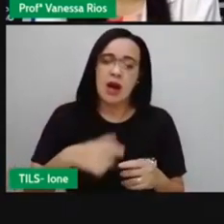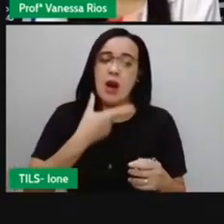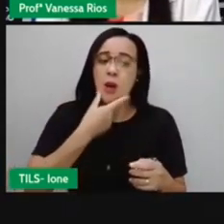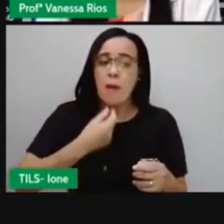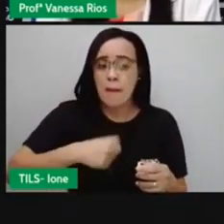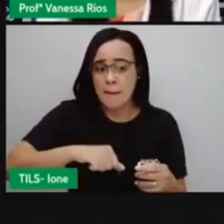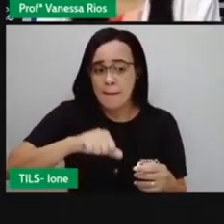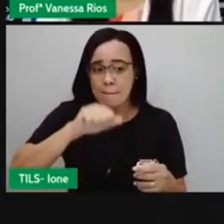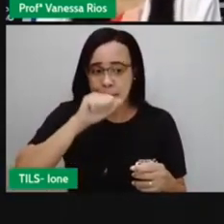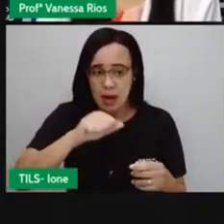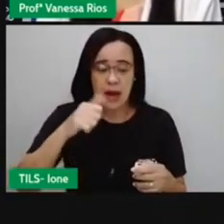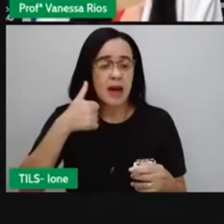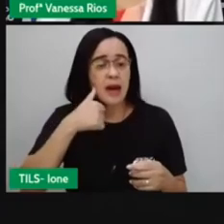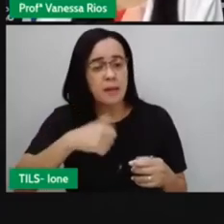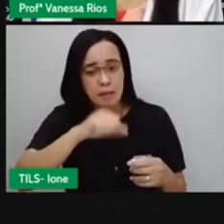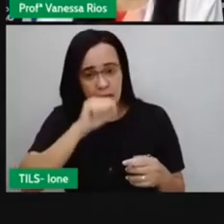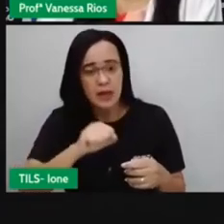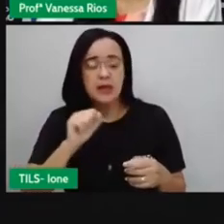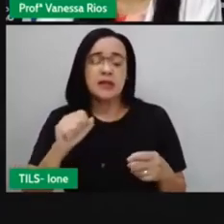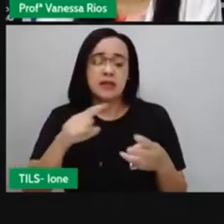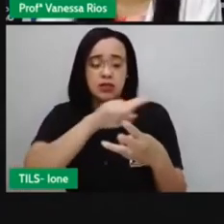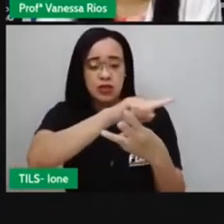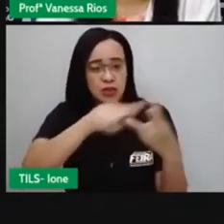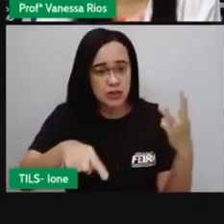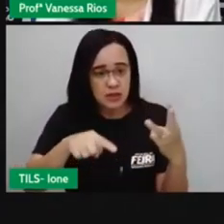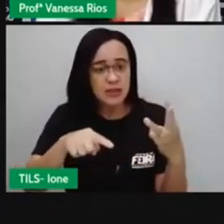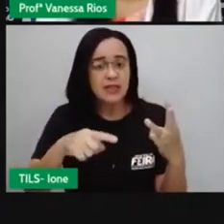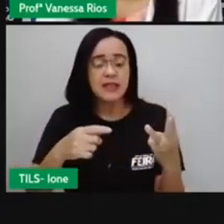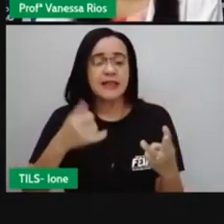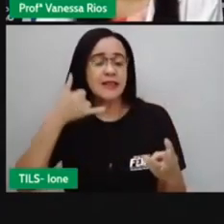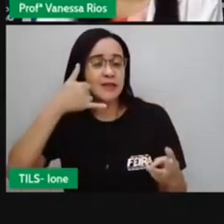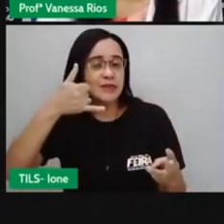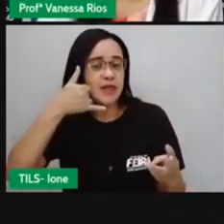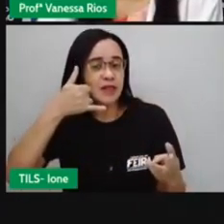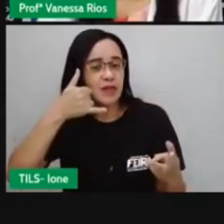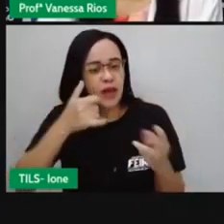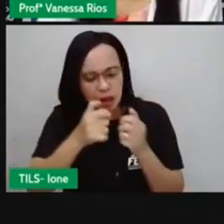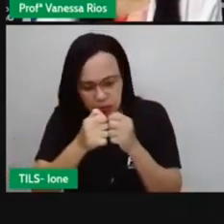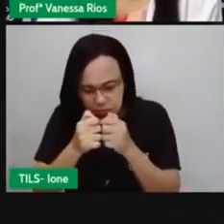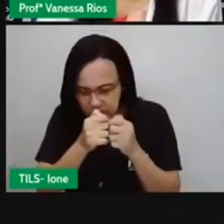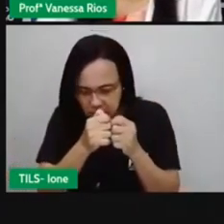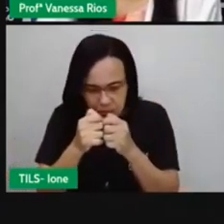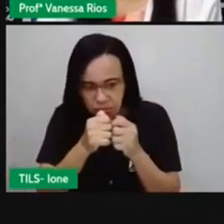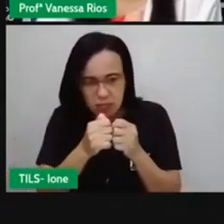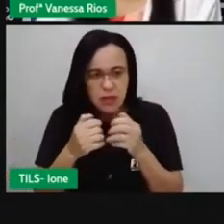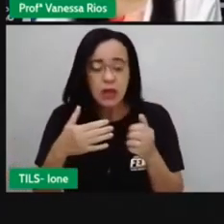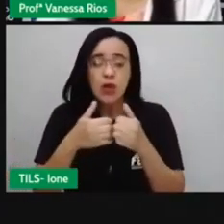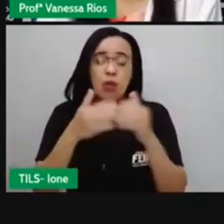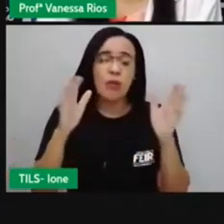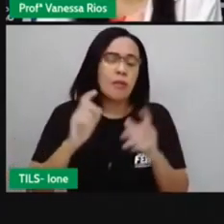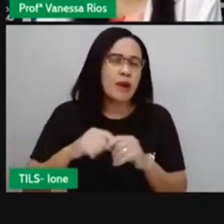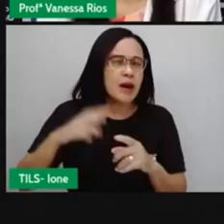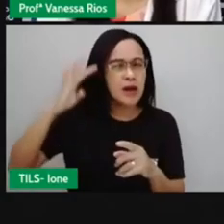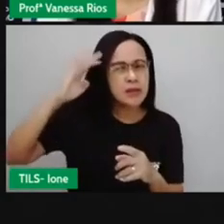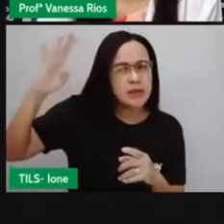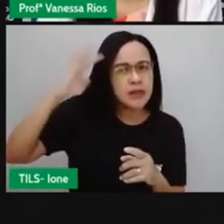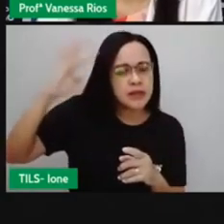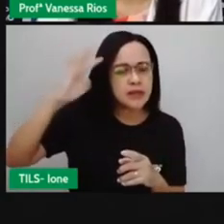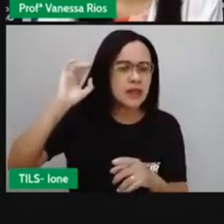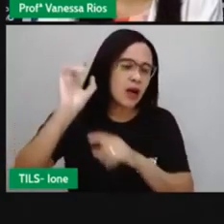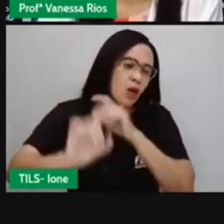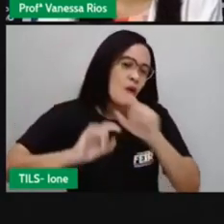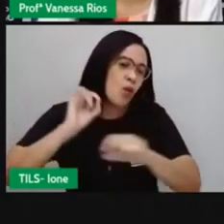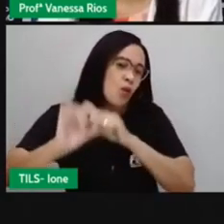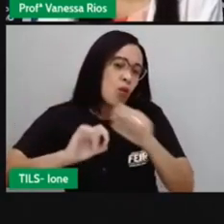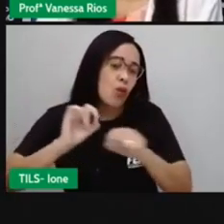na mão, e a mãe também com o celular na mão. A gente já começa aí a refletir nisso como uma ação